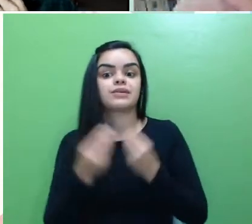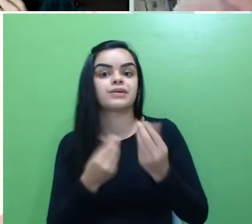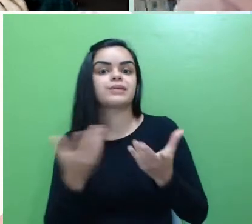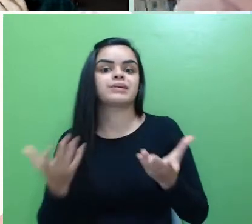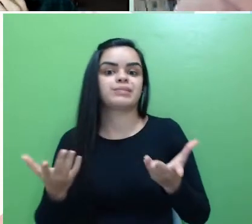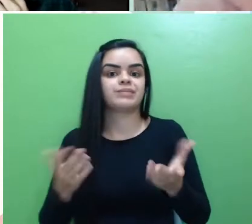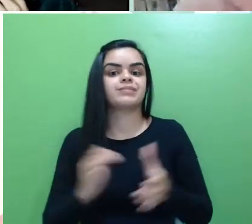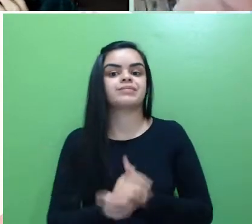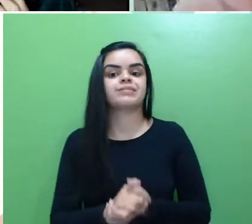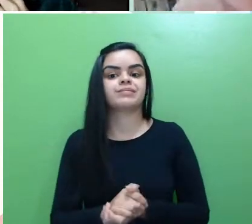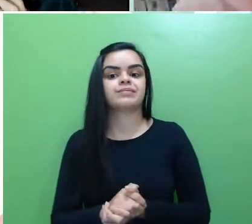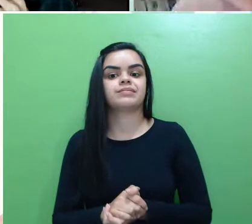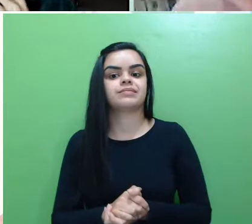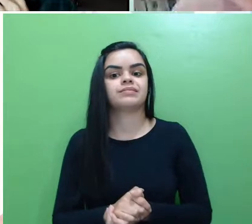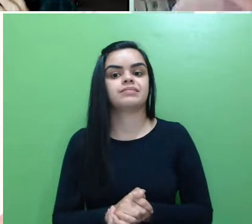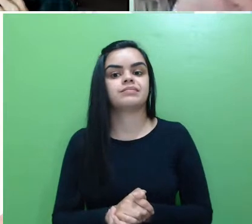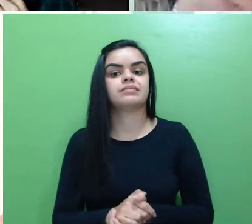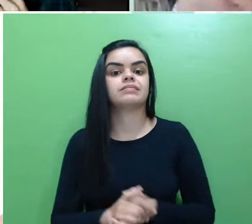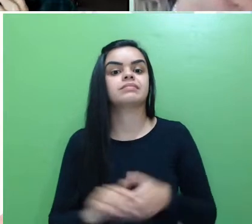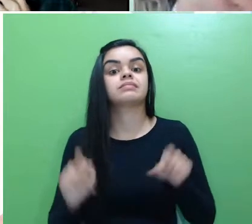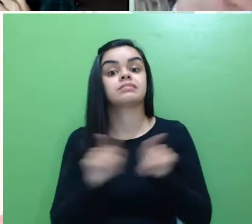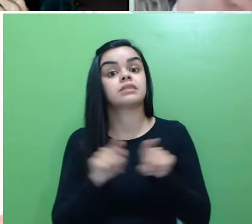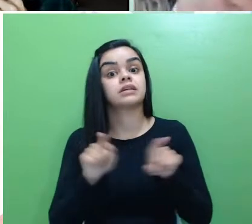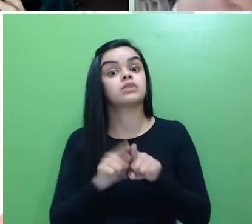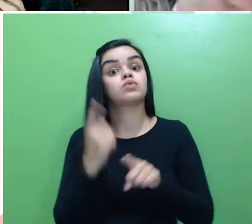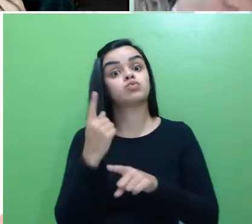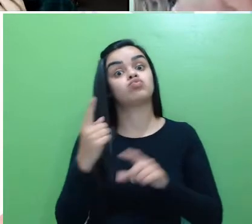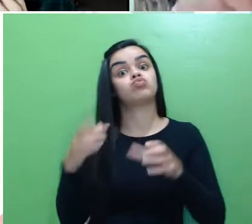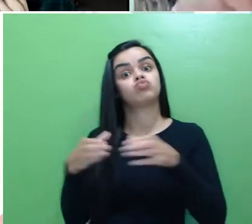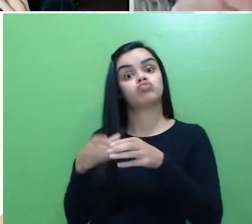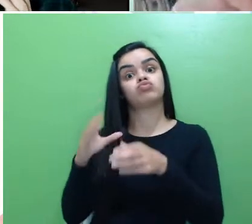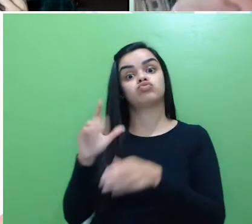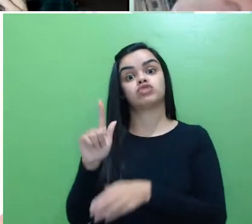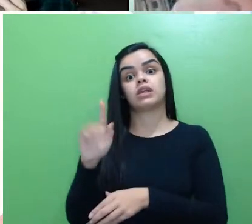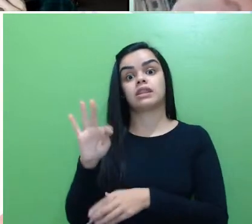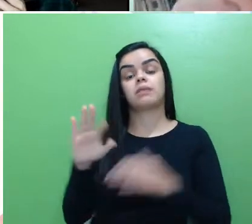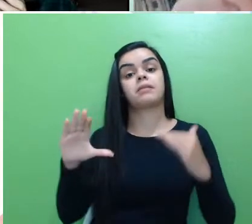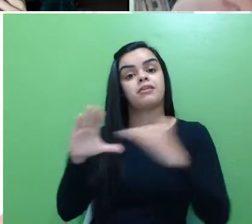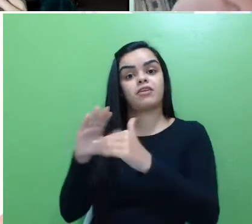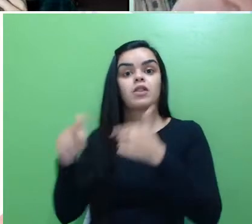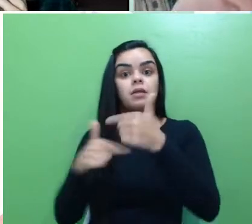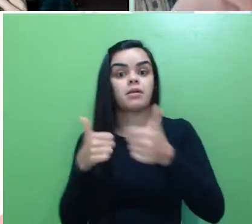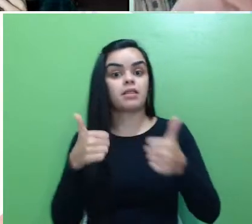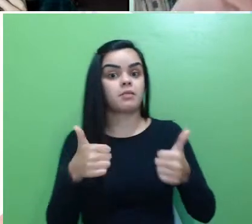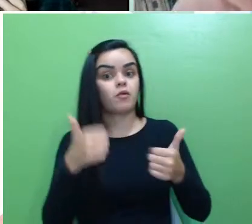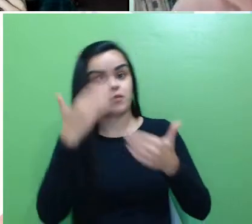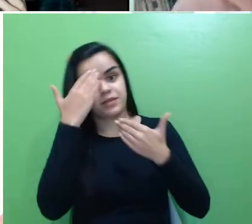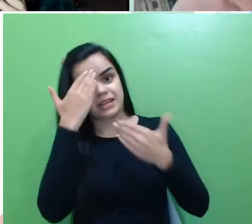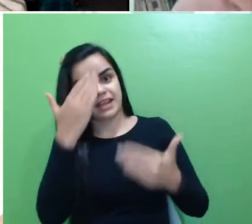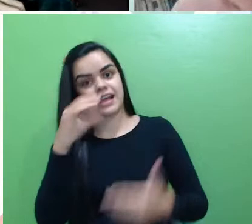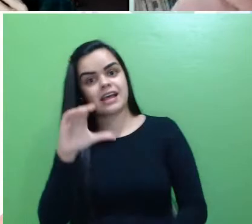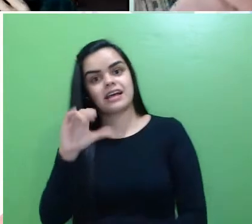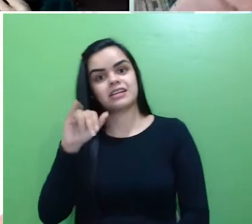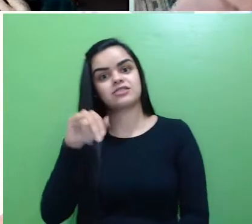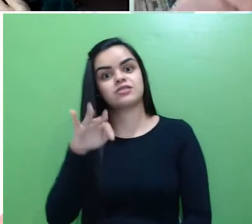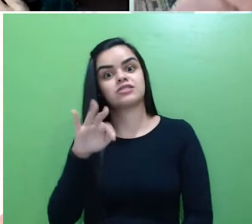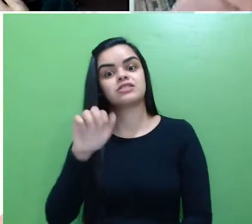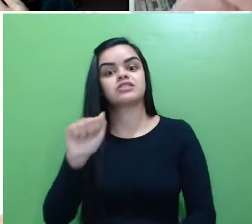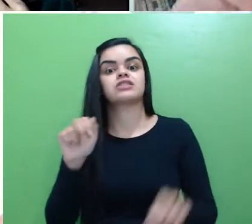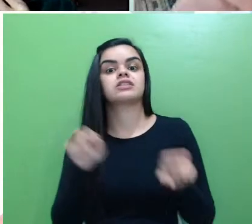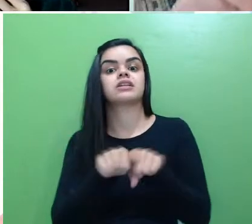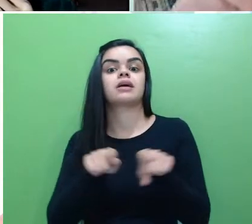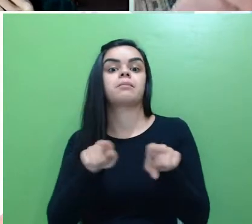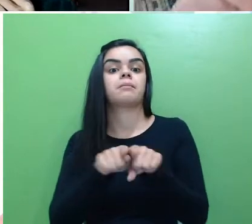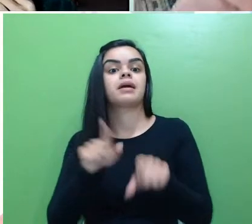outro? Mas é importante nesse momento escolher um GT para enviar o seu trabalho. Obrigado, professora Cíntia, obrigado, Lucas, e obrigado